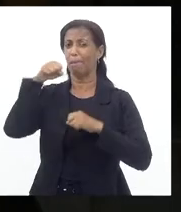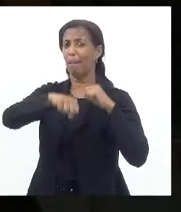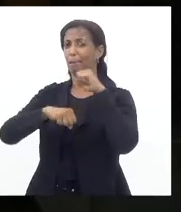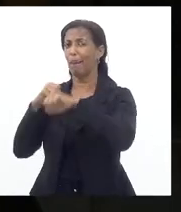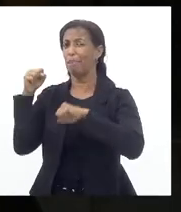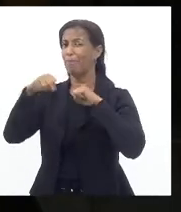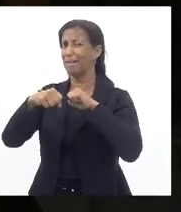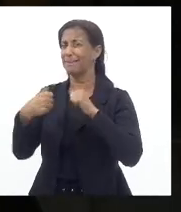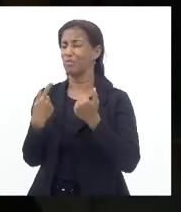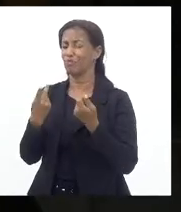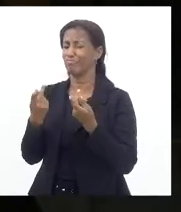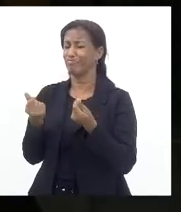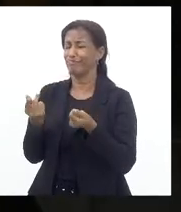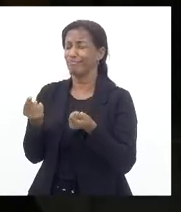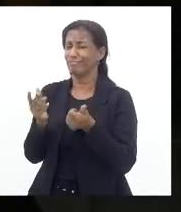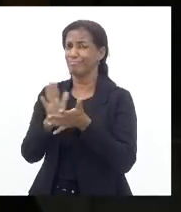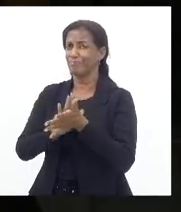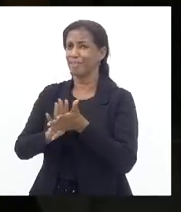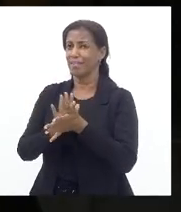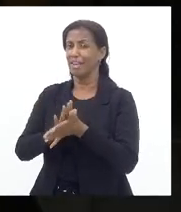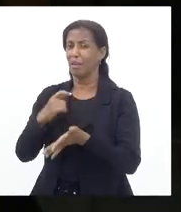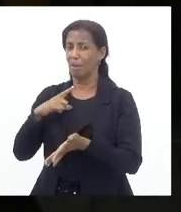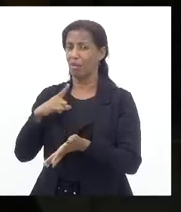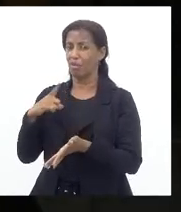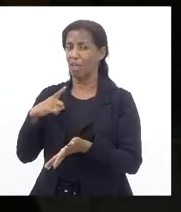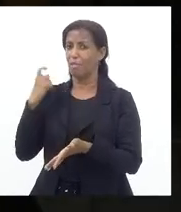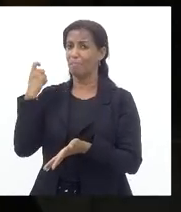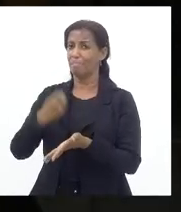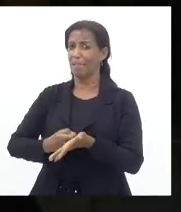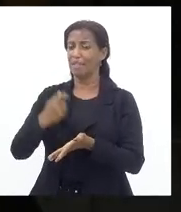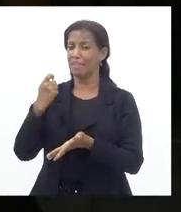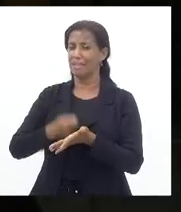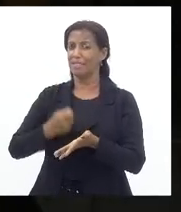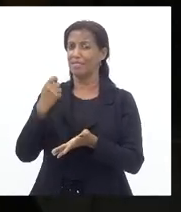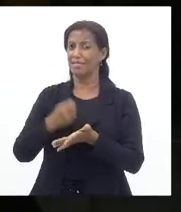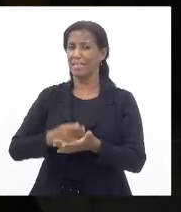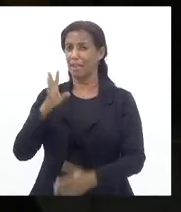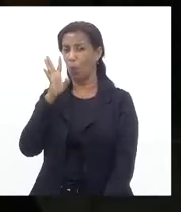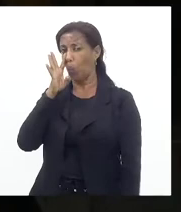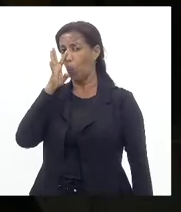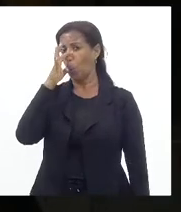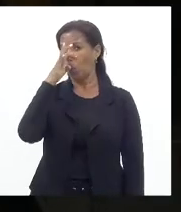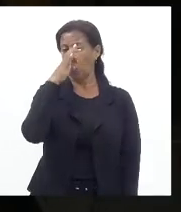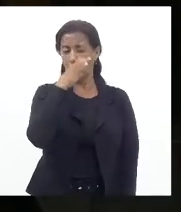Mas Tenho persistência E tenho